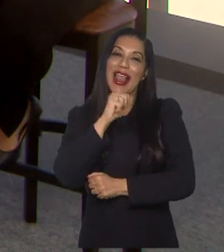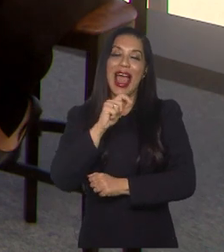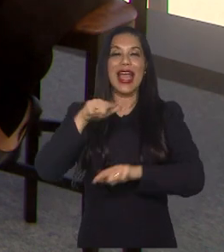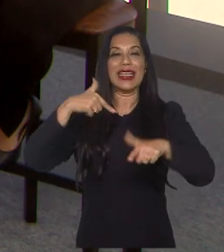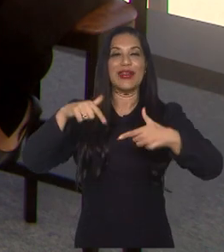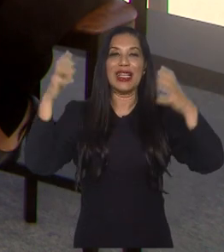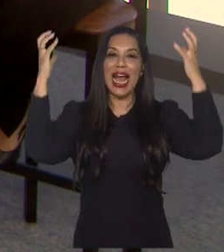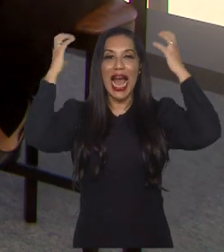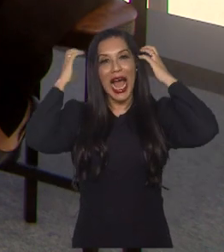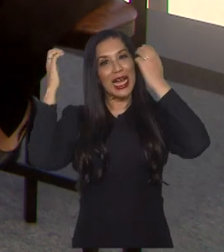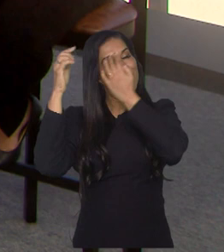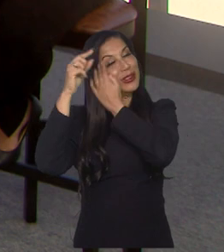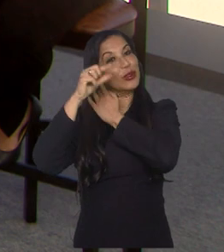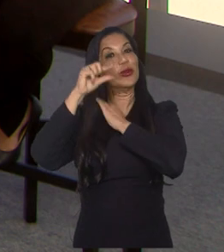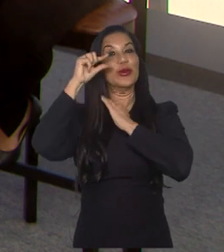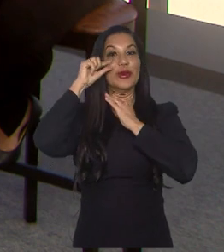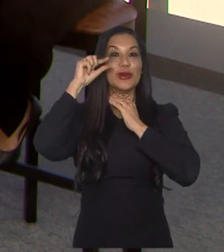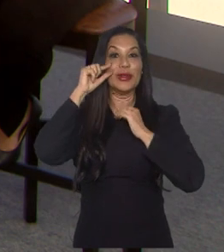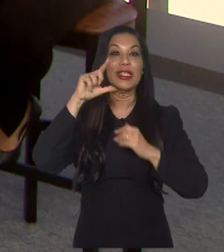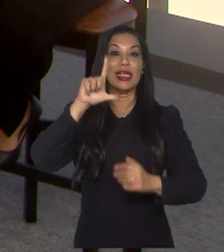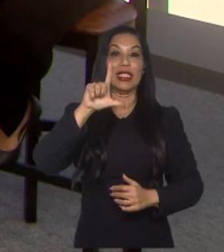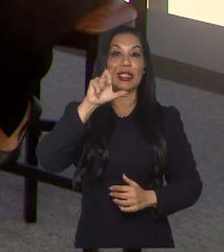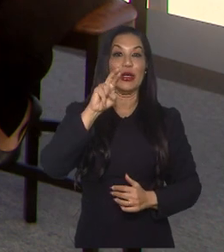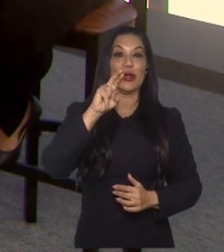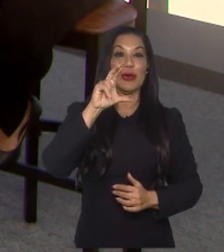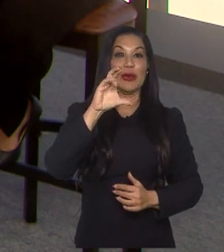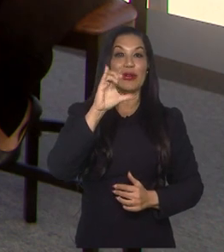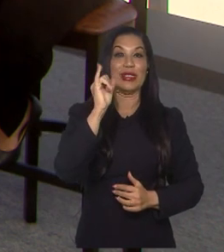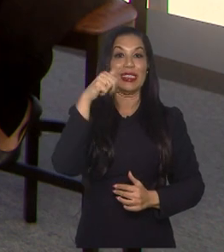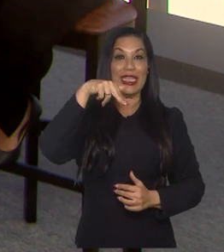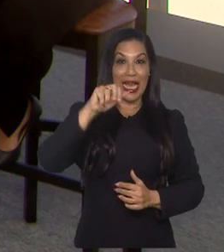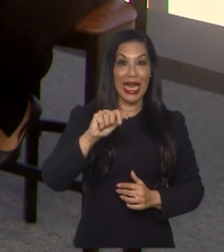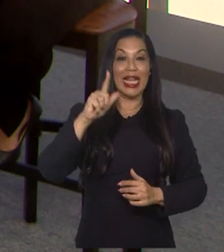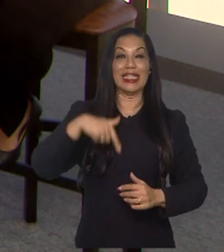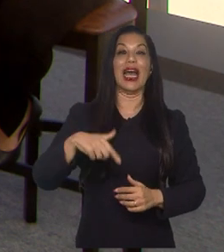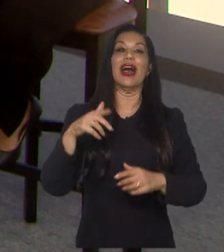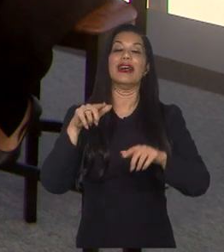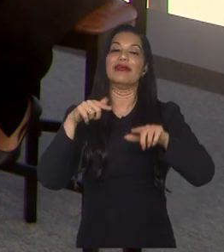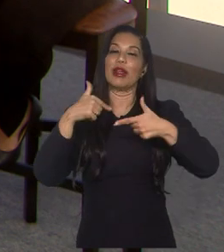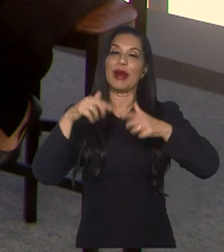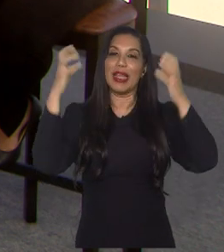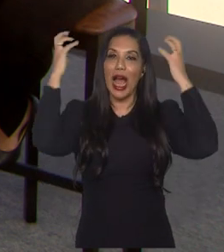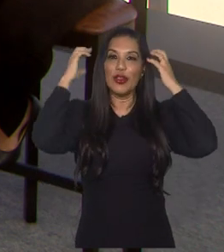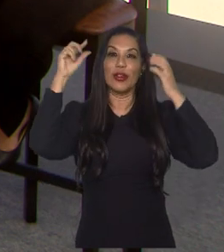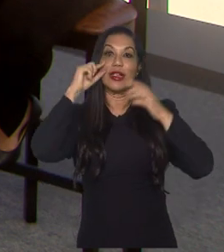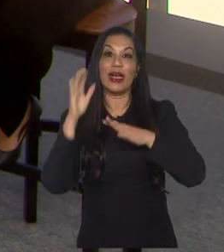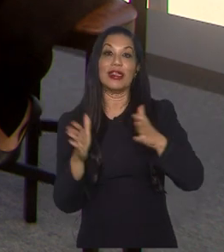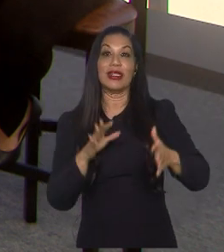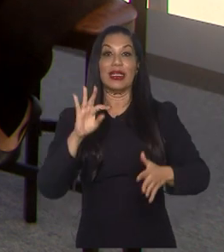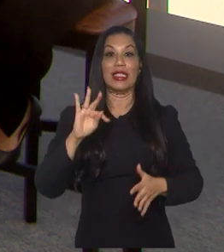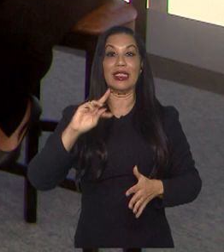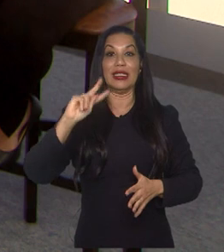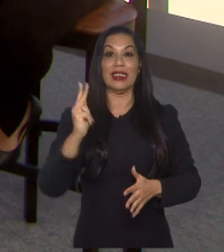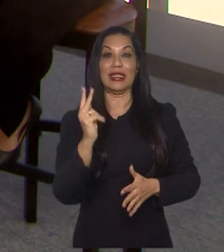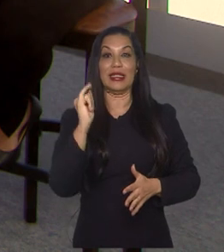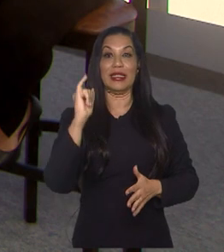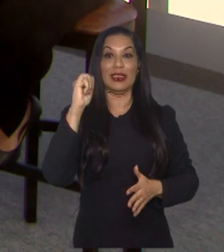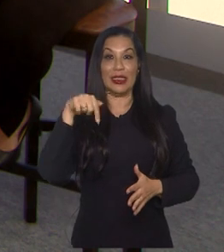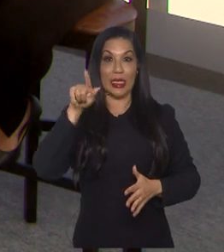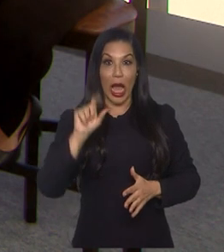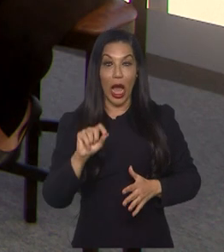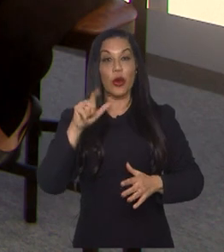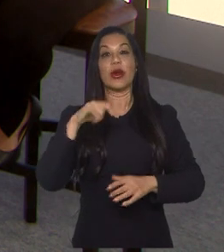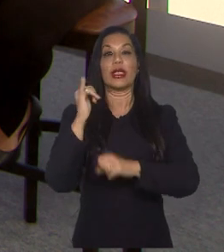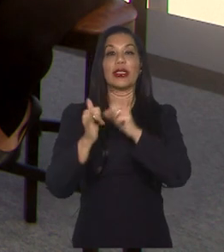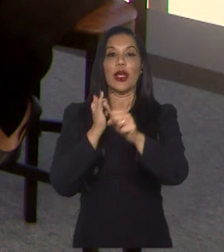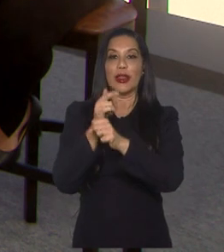muita onda, Luciana Zogaib, uma das vozes da rádio Roquete Pinto. E aqui do meu lado, só que online, eu tenho o Tiago Ferreira,